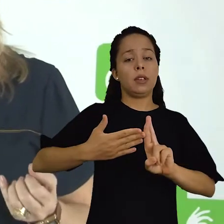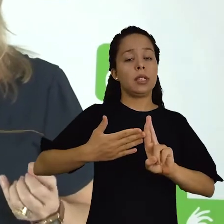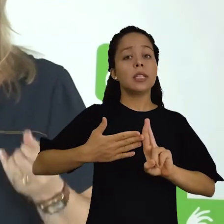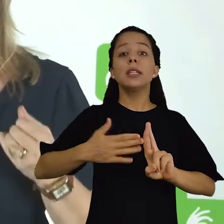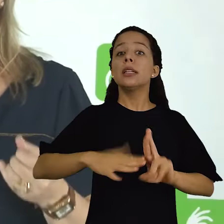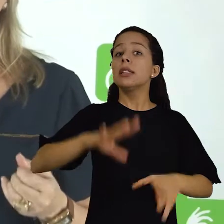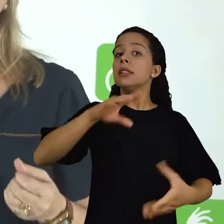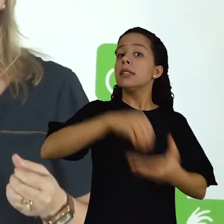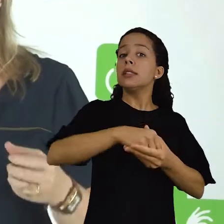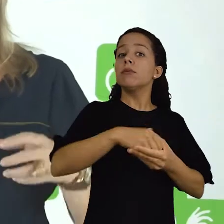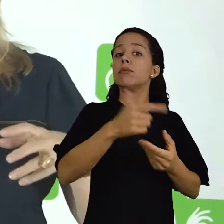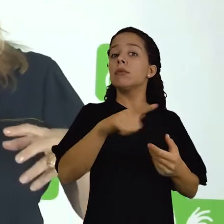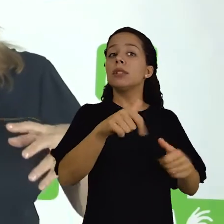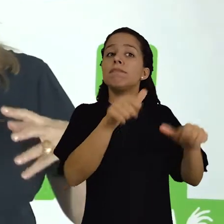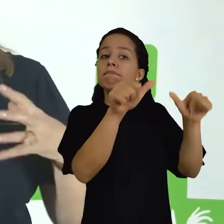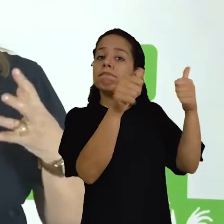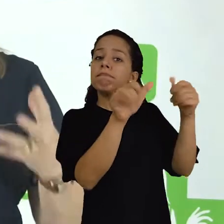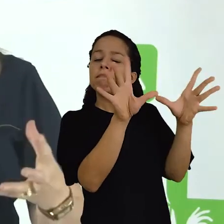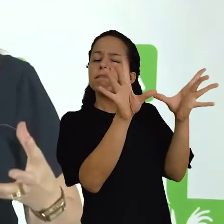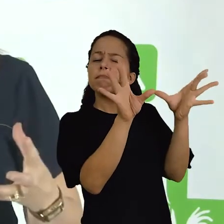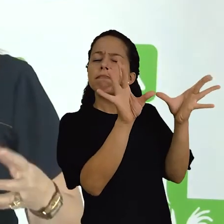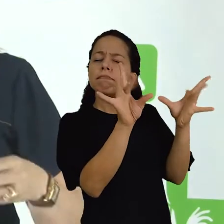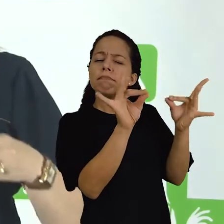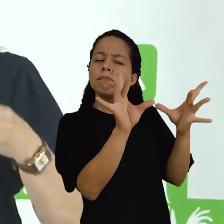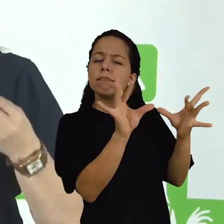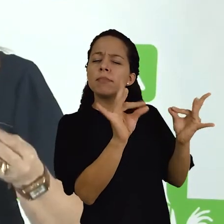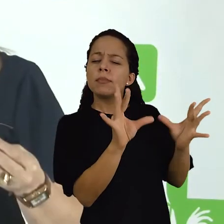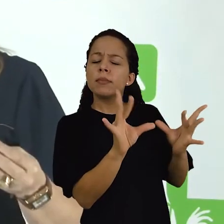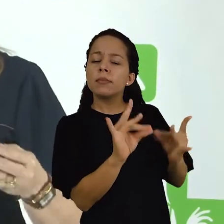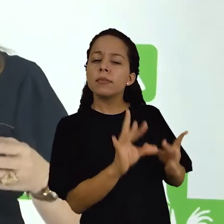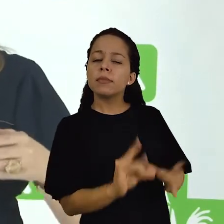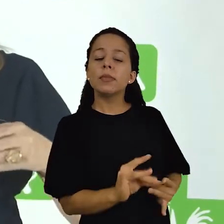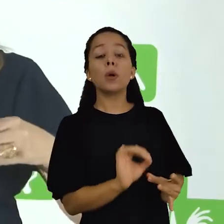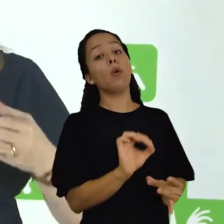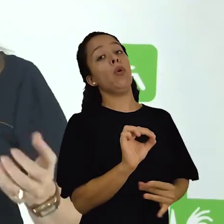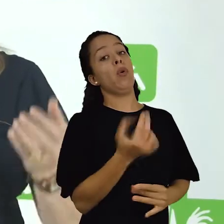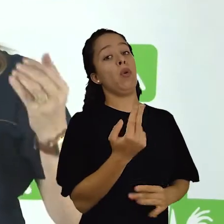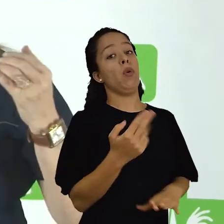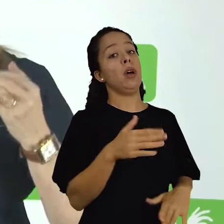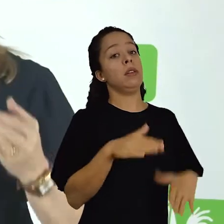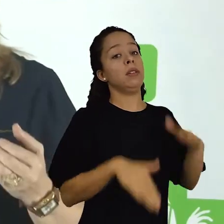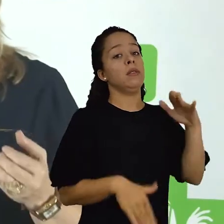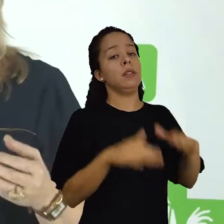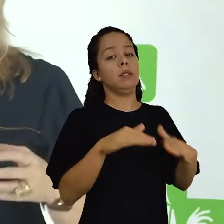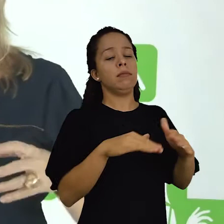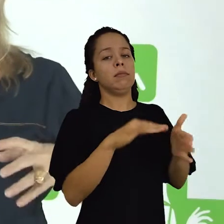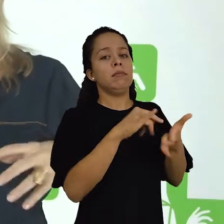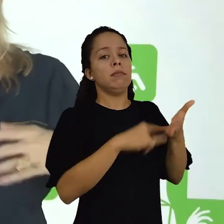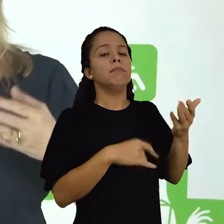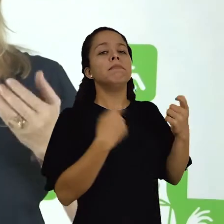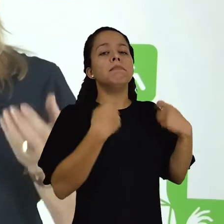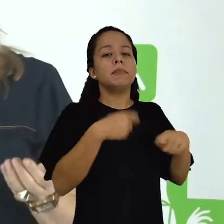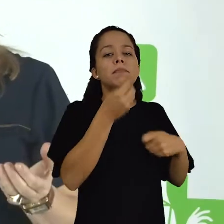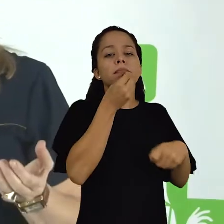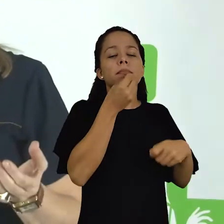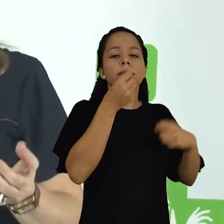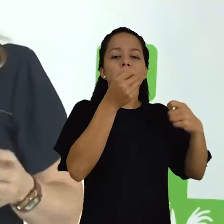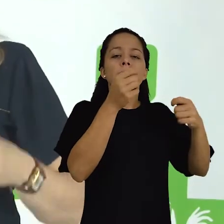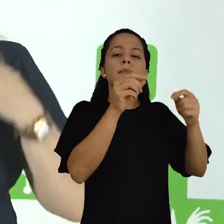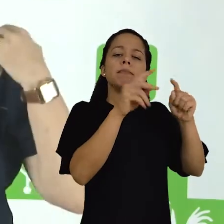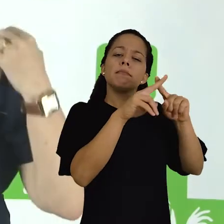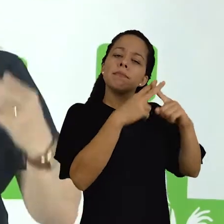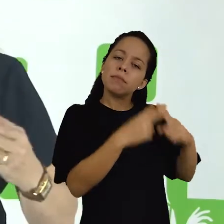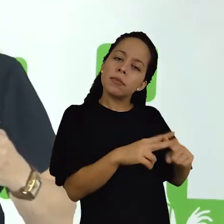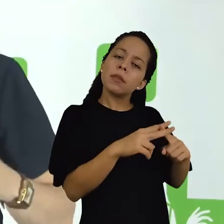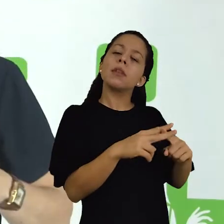receberam ainda um tratamento analítico ou ainda que podem ser reelaborados de